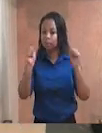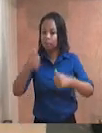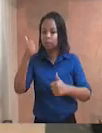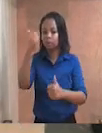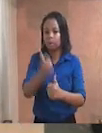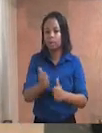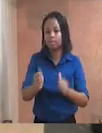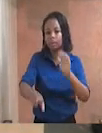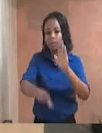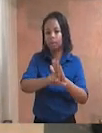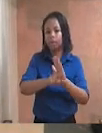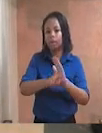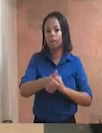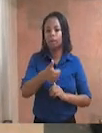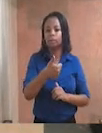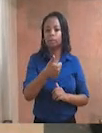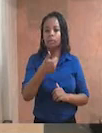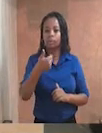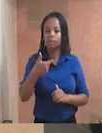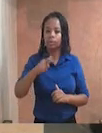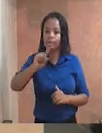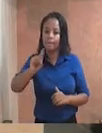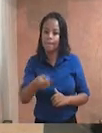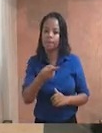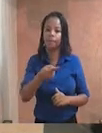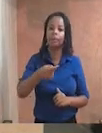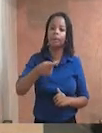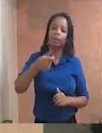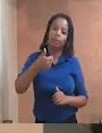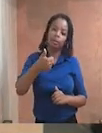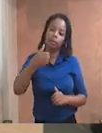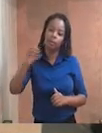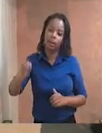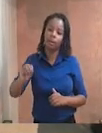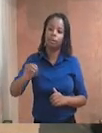12.010 de 2009, vigência.